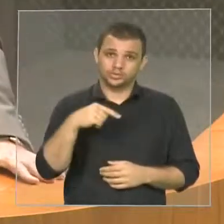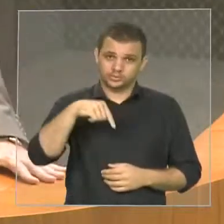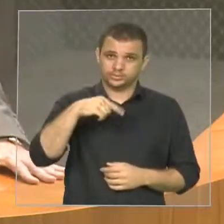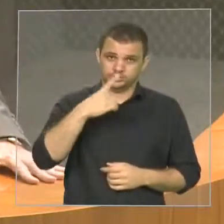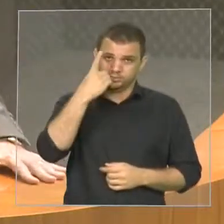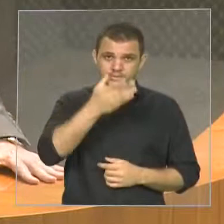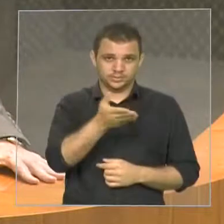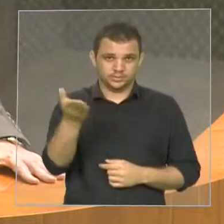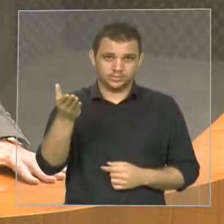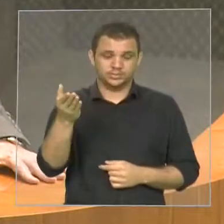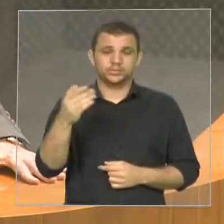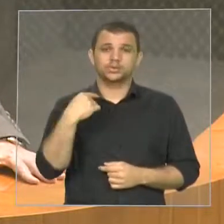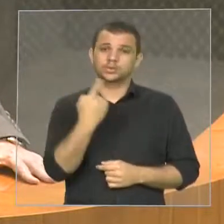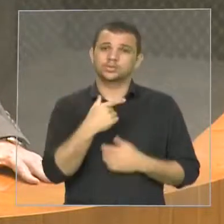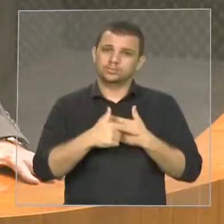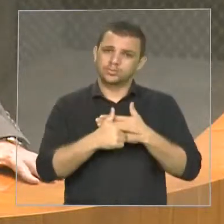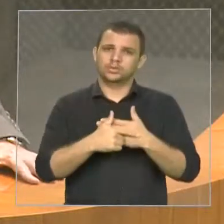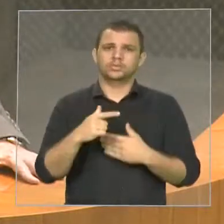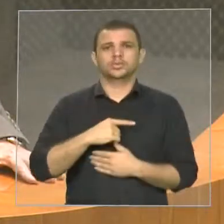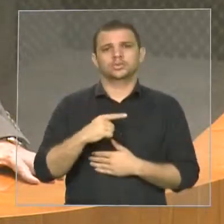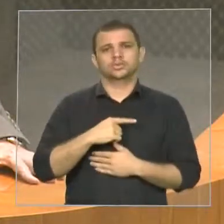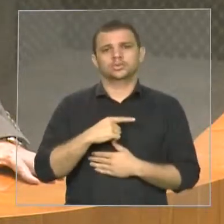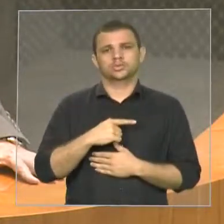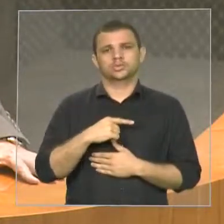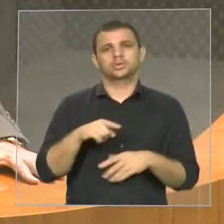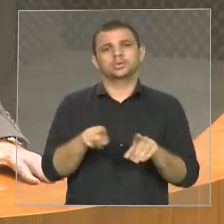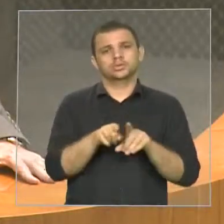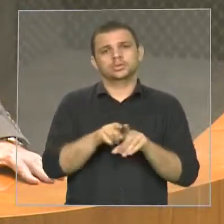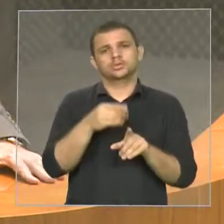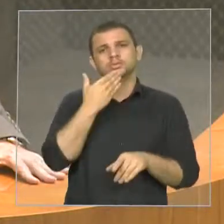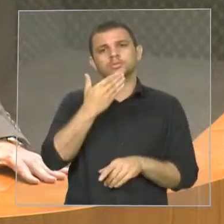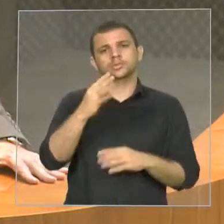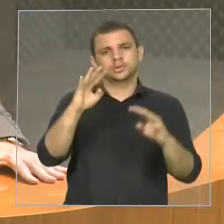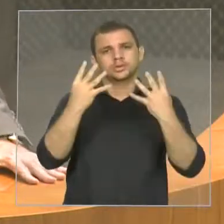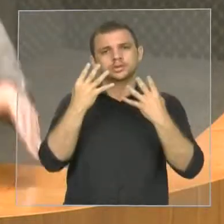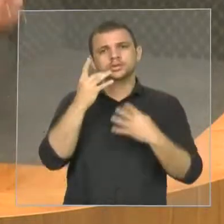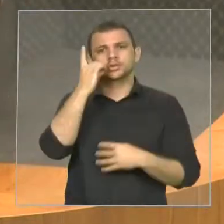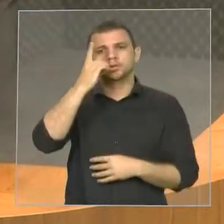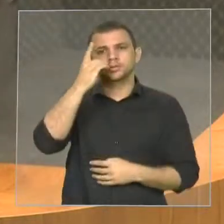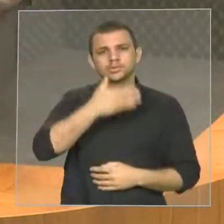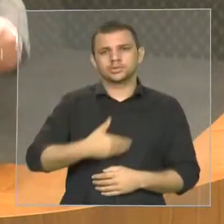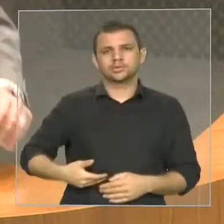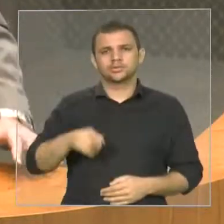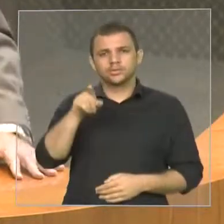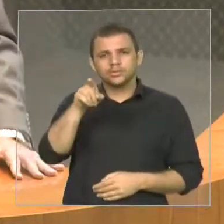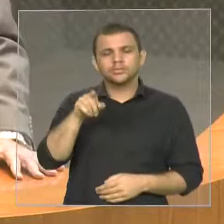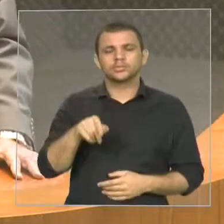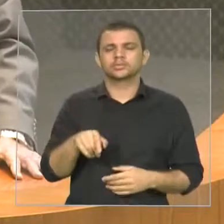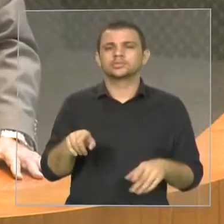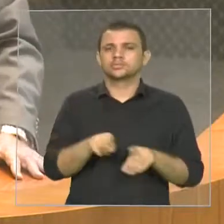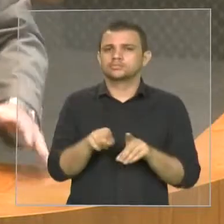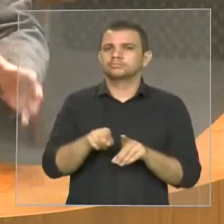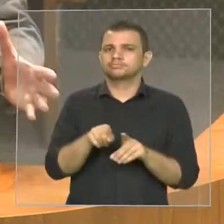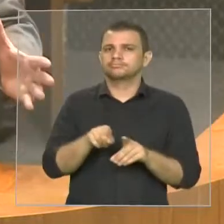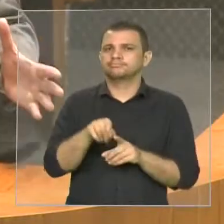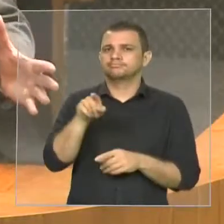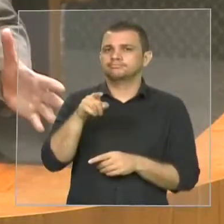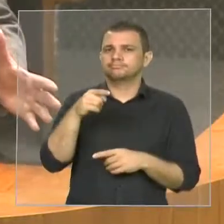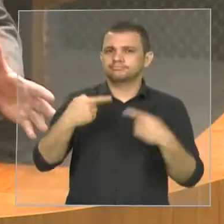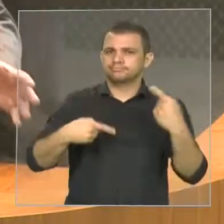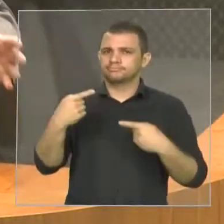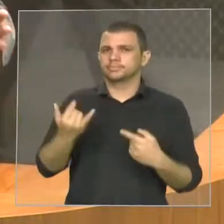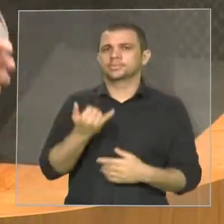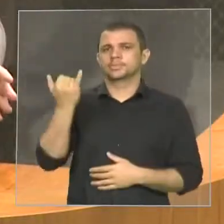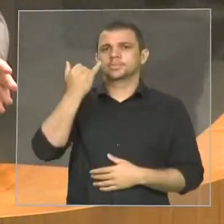papel. Aqui, eu chamo até a atenção do deputado do governo. Essa discussão valoriza os deputados do governo. O que interessa para o